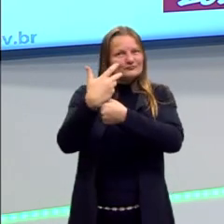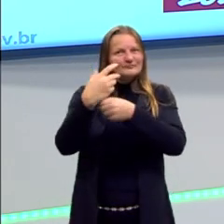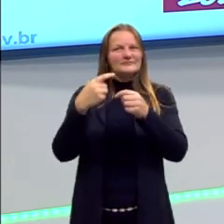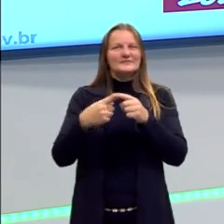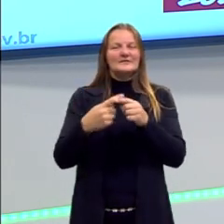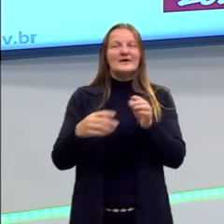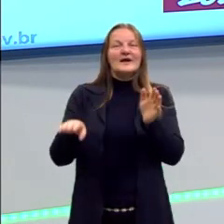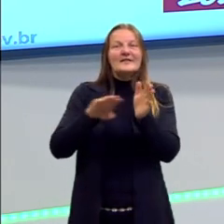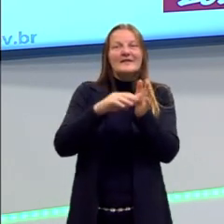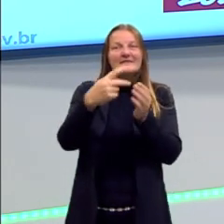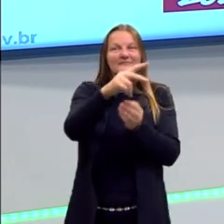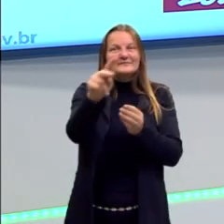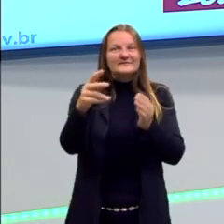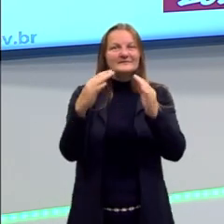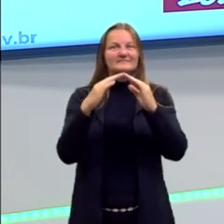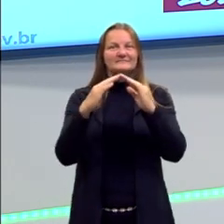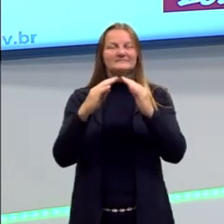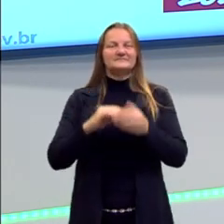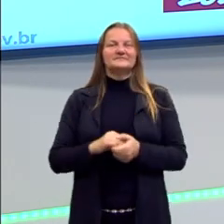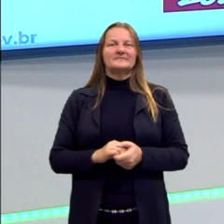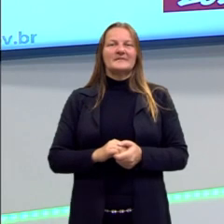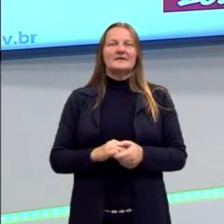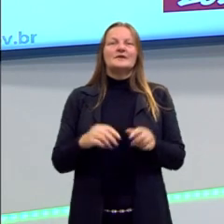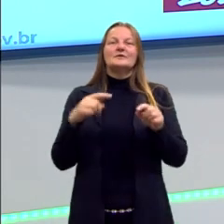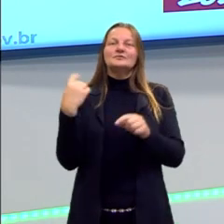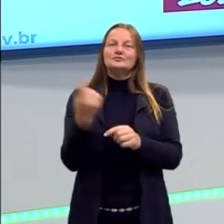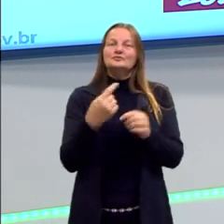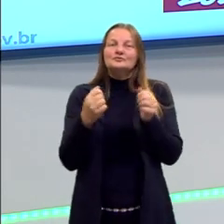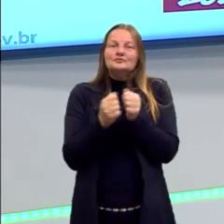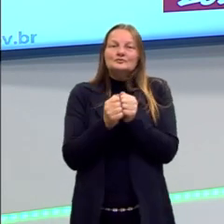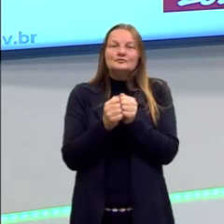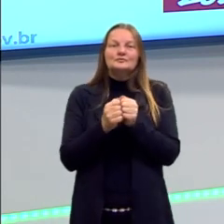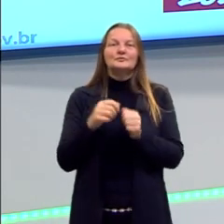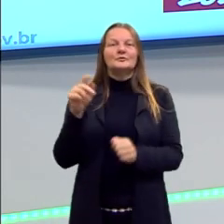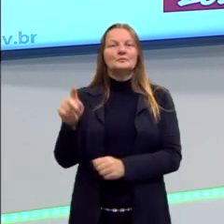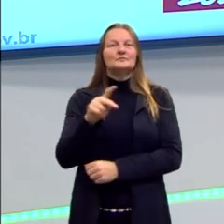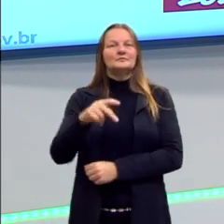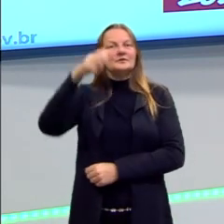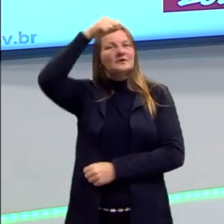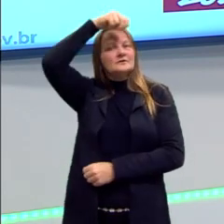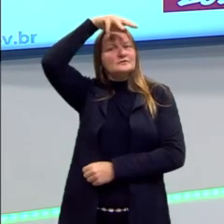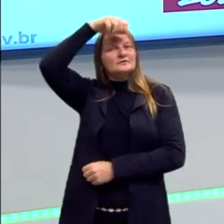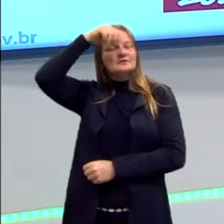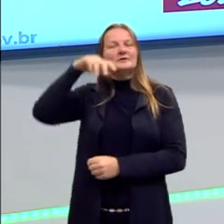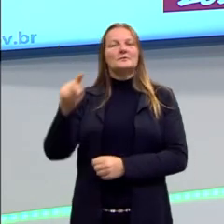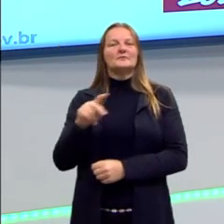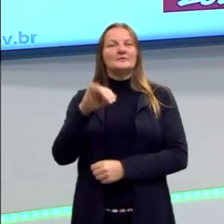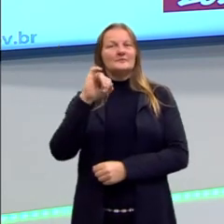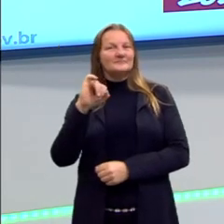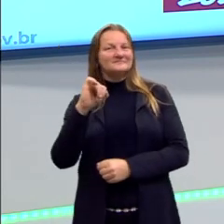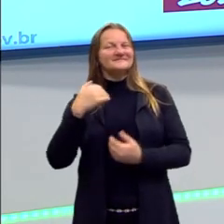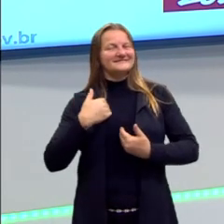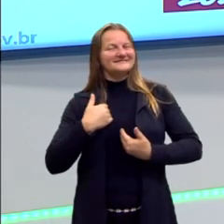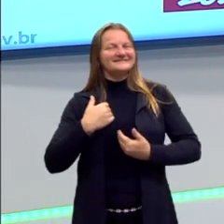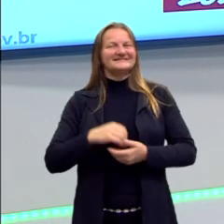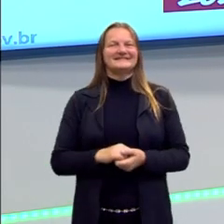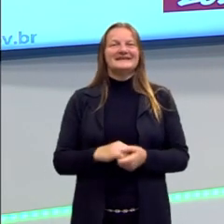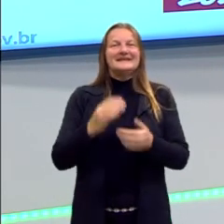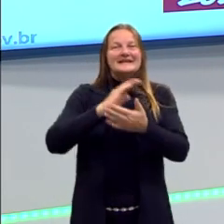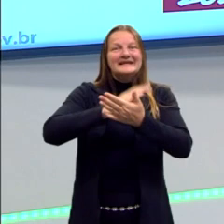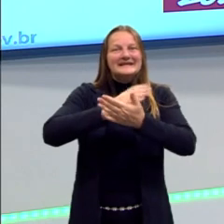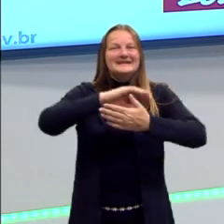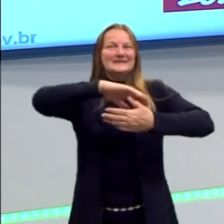que chegam até a sua casa. Conosco também estão aqui a professora Suzana e a professora Lucy Meia, nossas